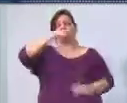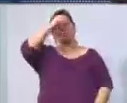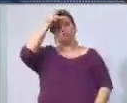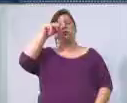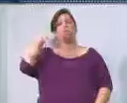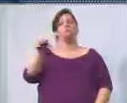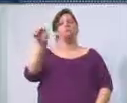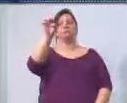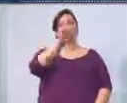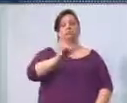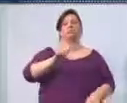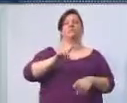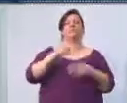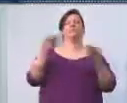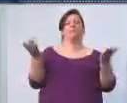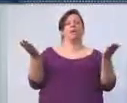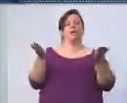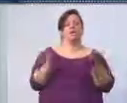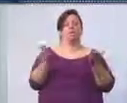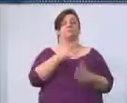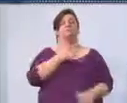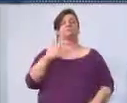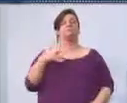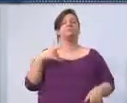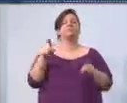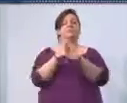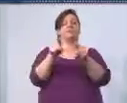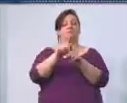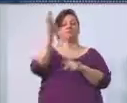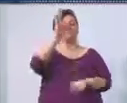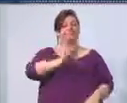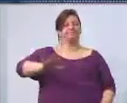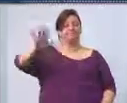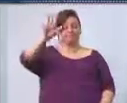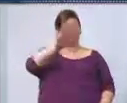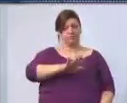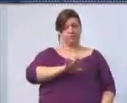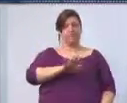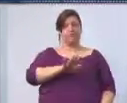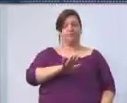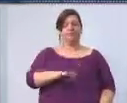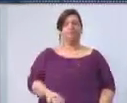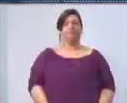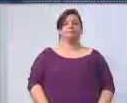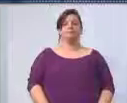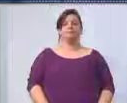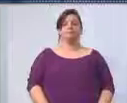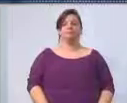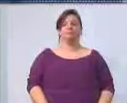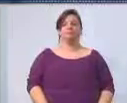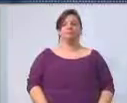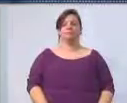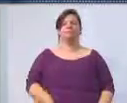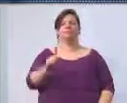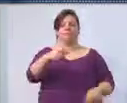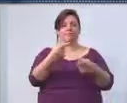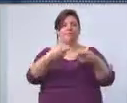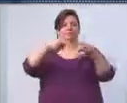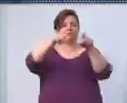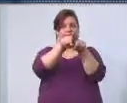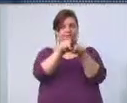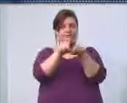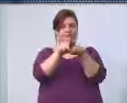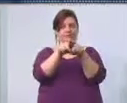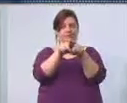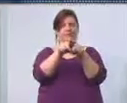estadual, e agora, na saúde também, o nacional, quando eles votarem a famosíssima emenda 29, que vai vincular também